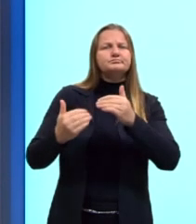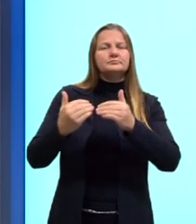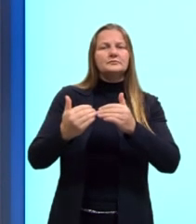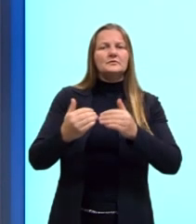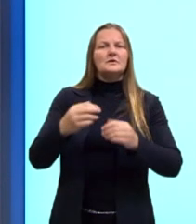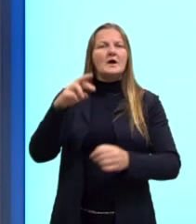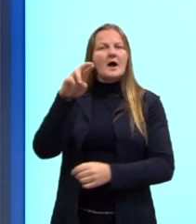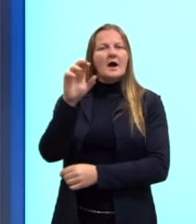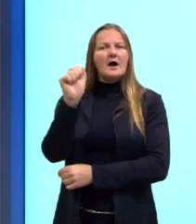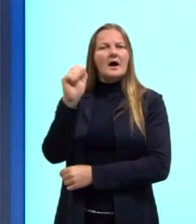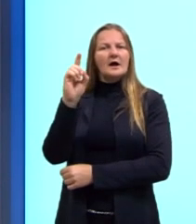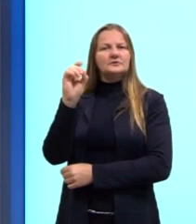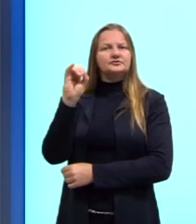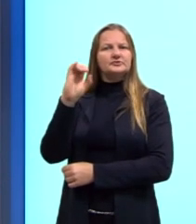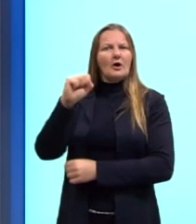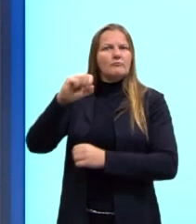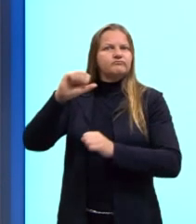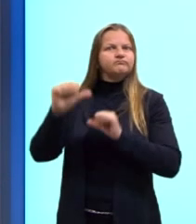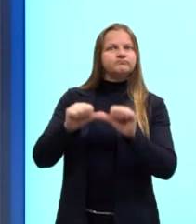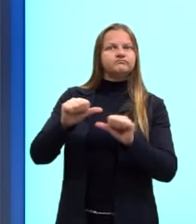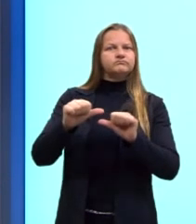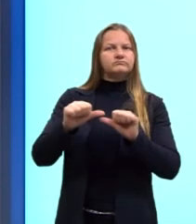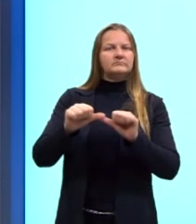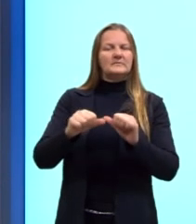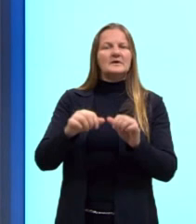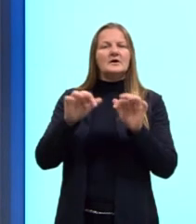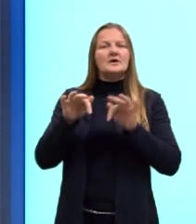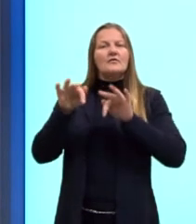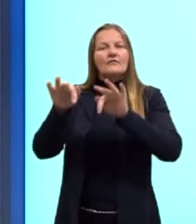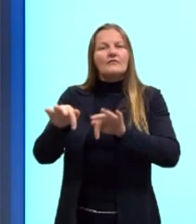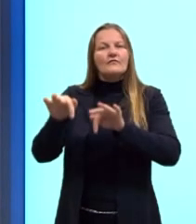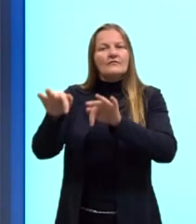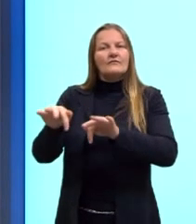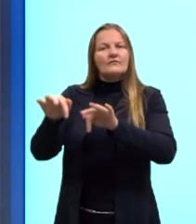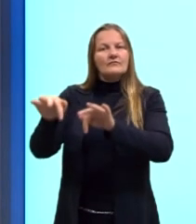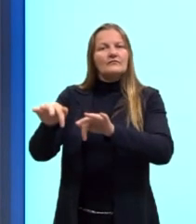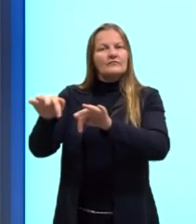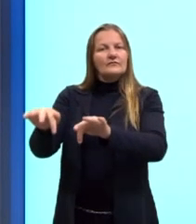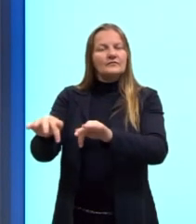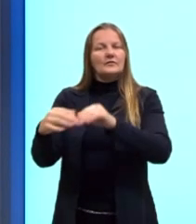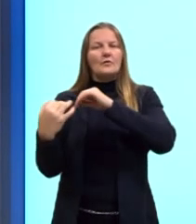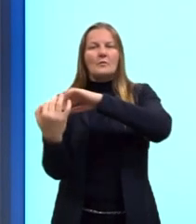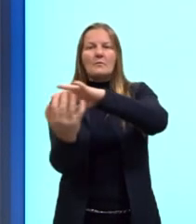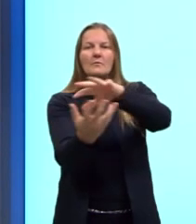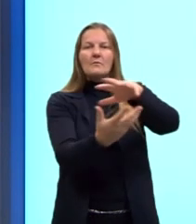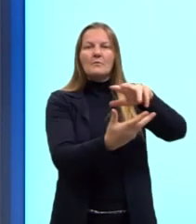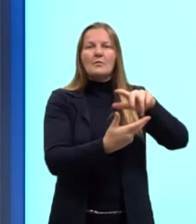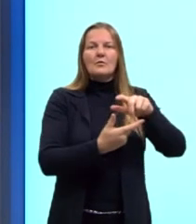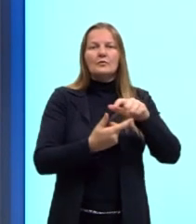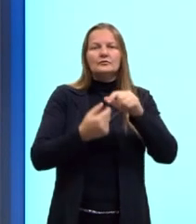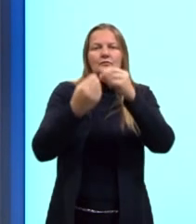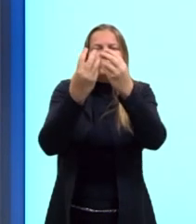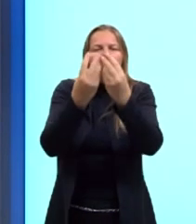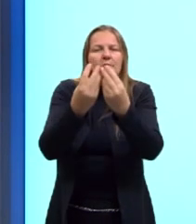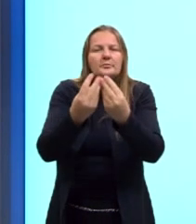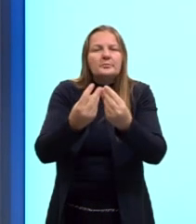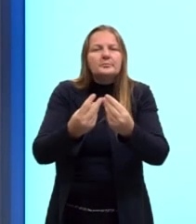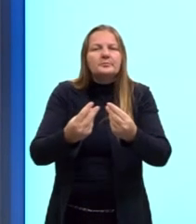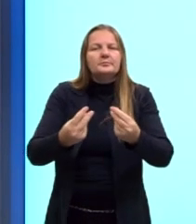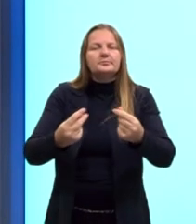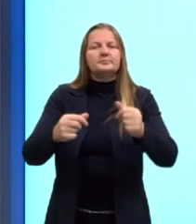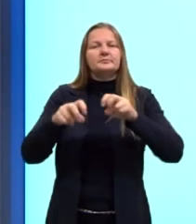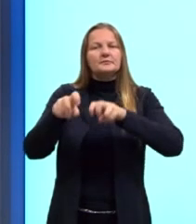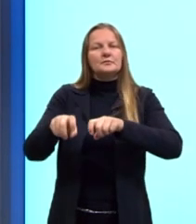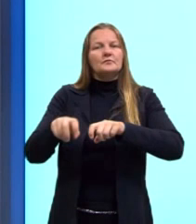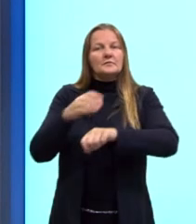radical dessa ordem que antigamente era feudal. A gente diz que o mundo feudal começa a morrer ali no final da